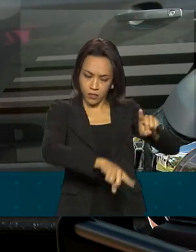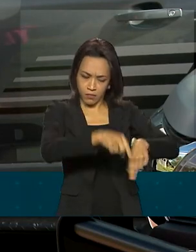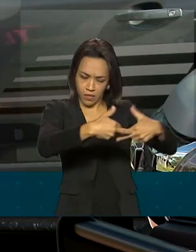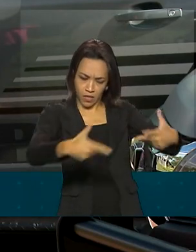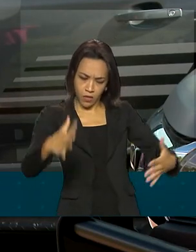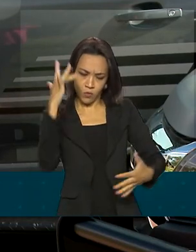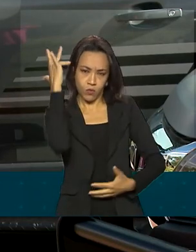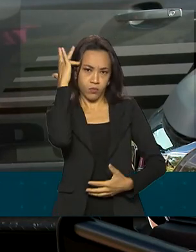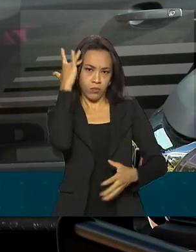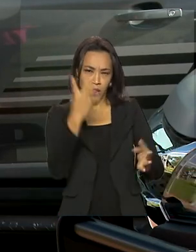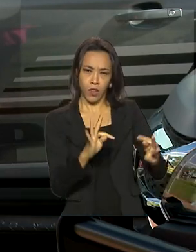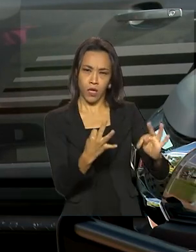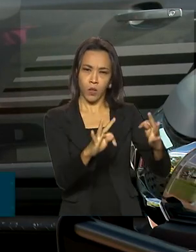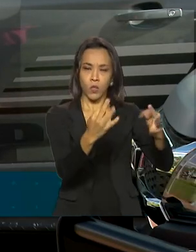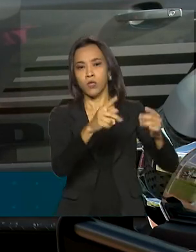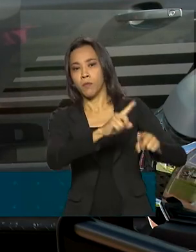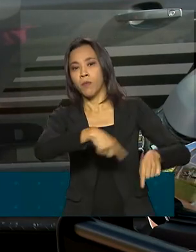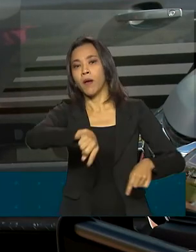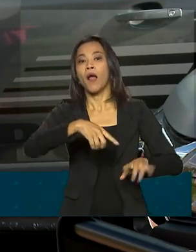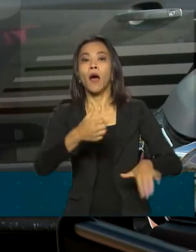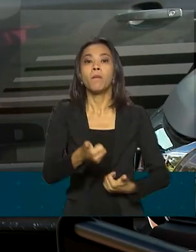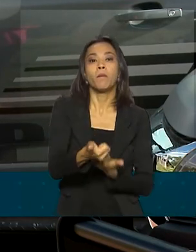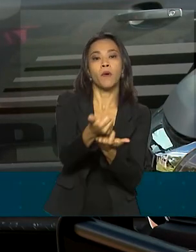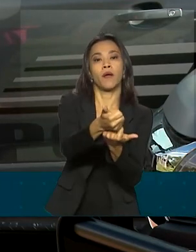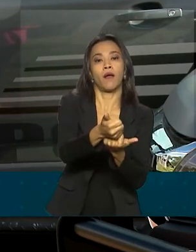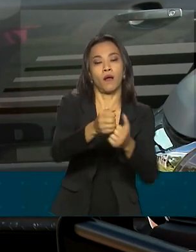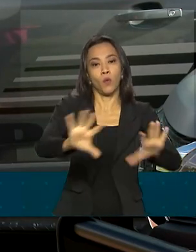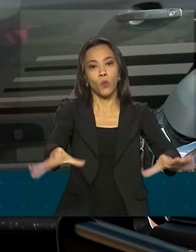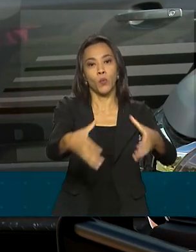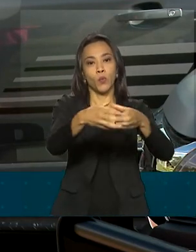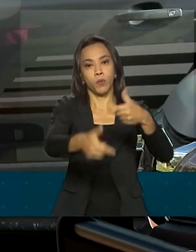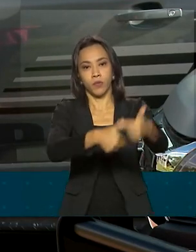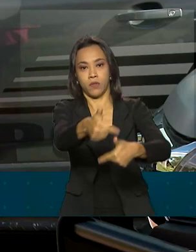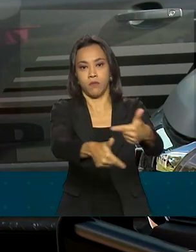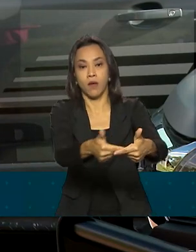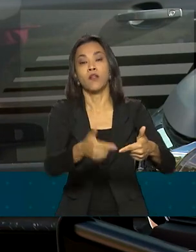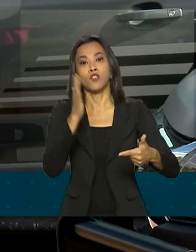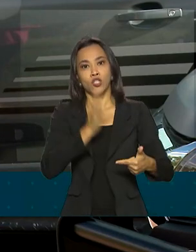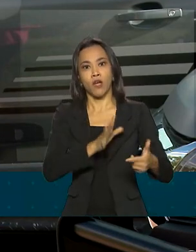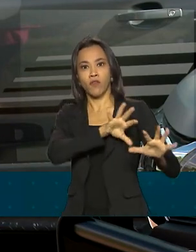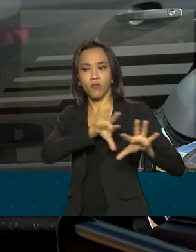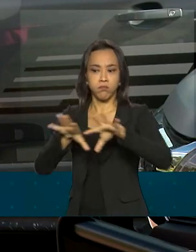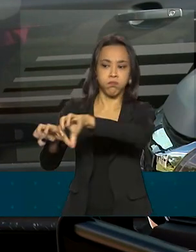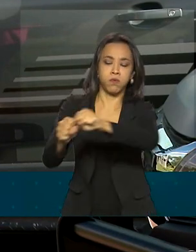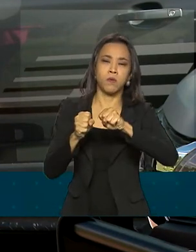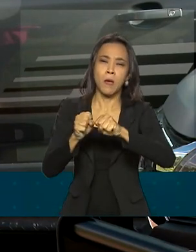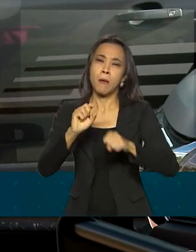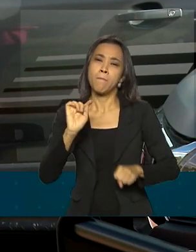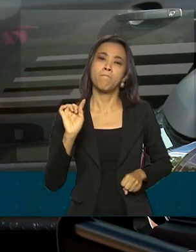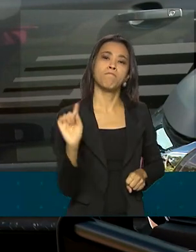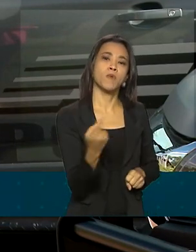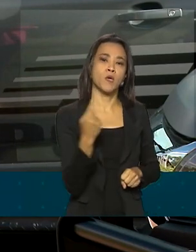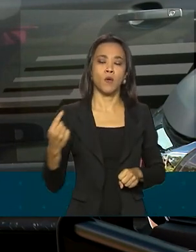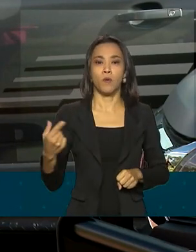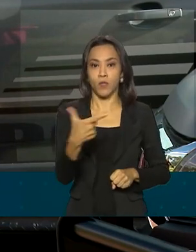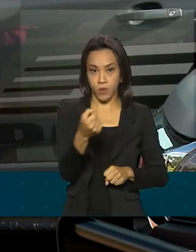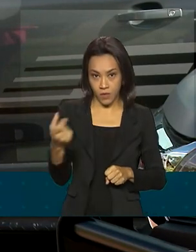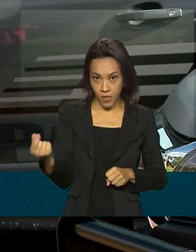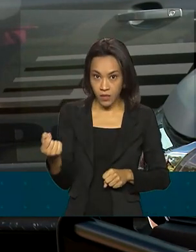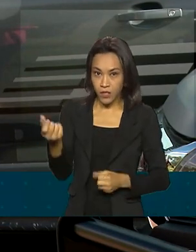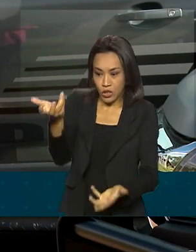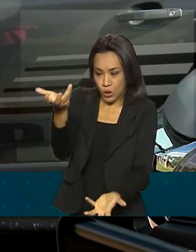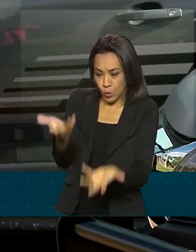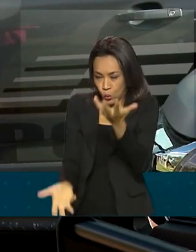tecnologia para dar suporte às equipes em campo. Já foram apreendidas cerca de 1.200 toneladas de drogas,